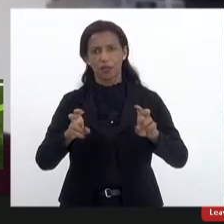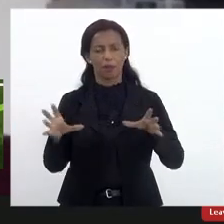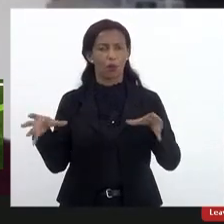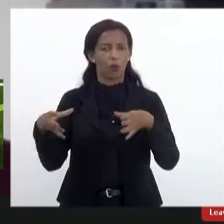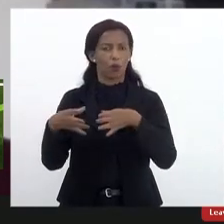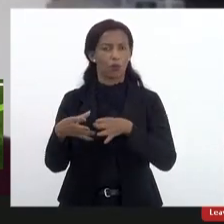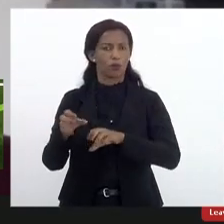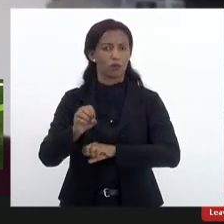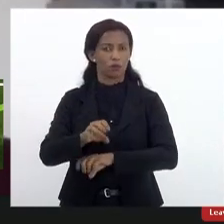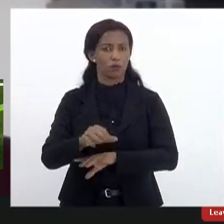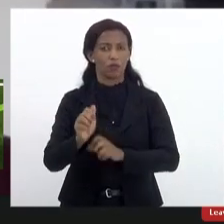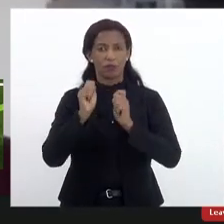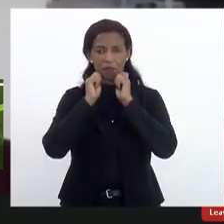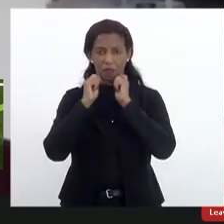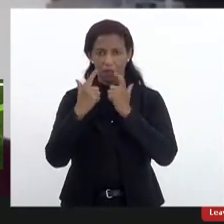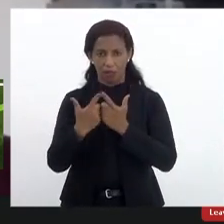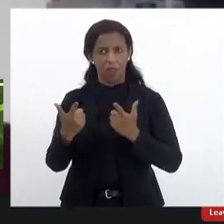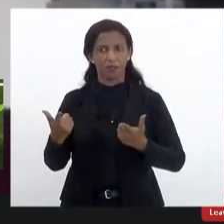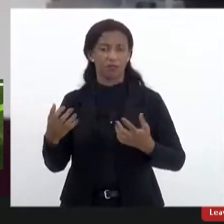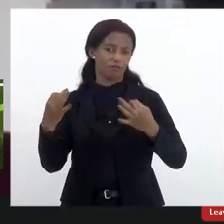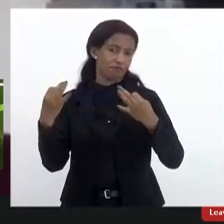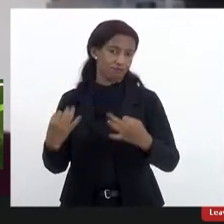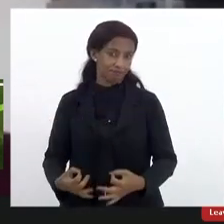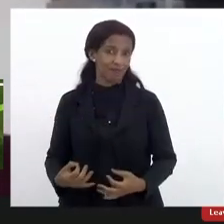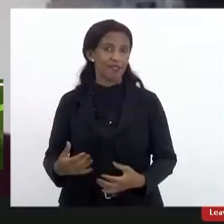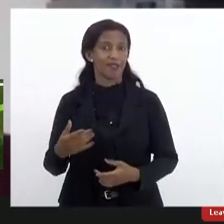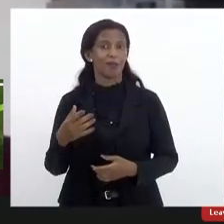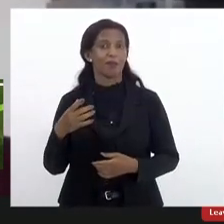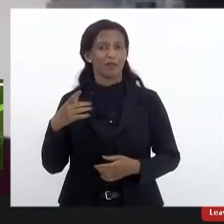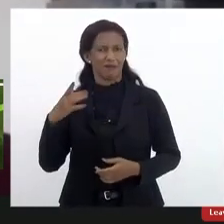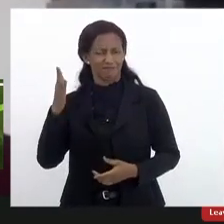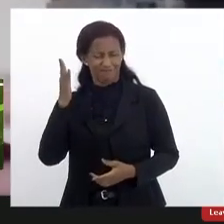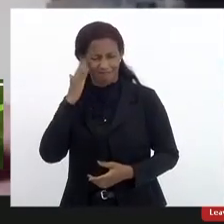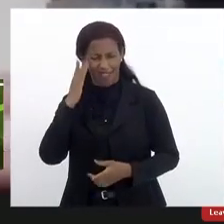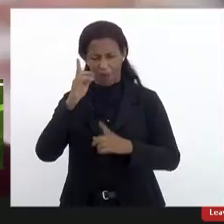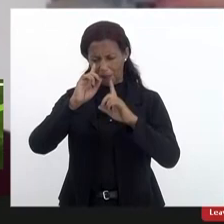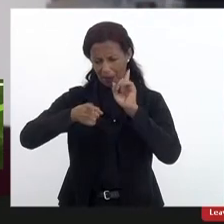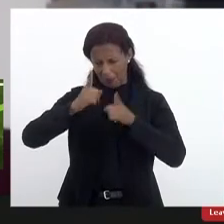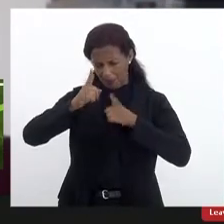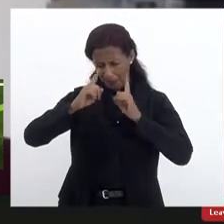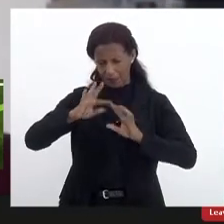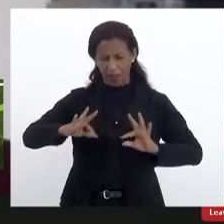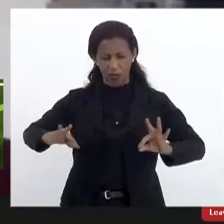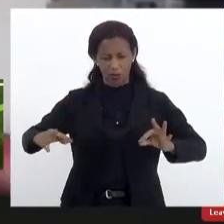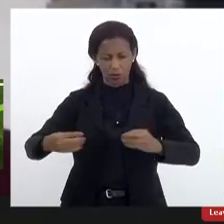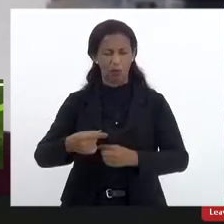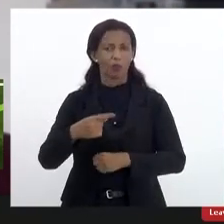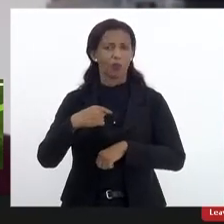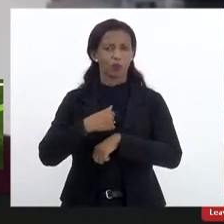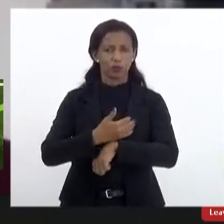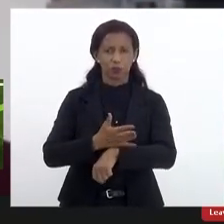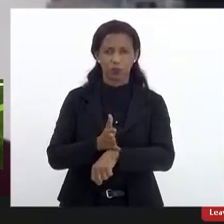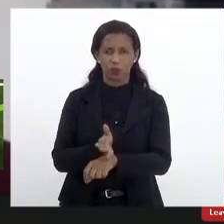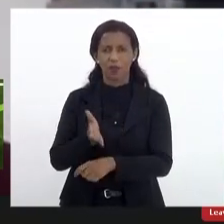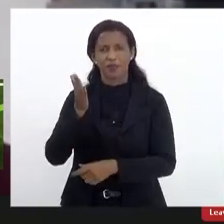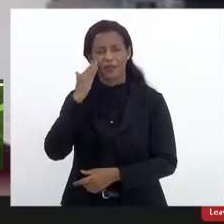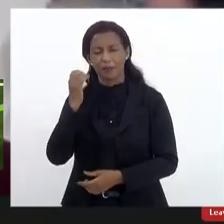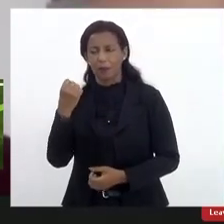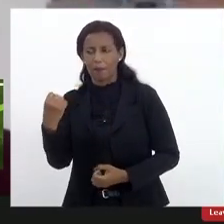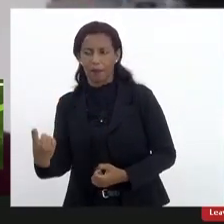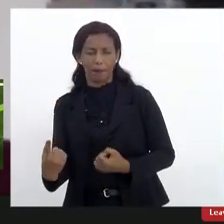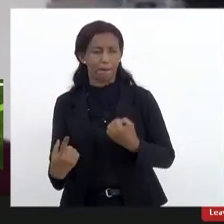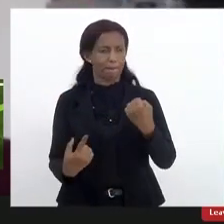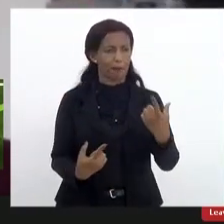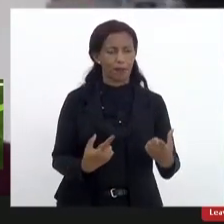comissão de educação da LERSE certamente domina também tudo isso porque está o tempo inteiro não é Flávio enfrentando-se com a questão de